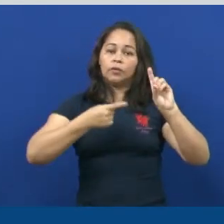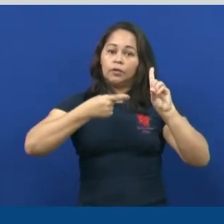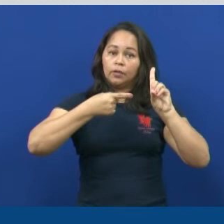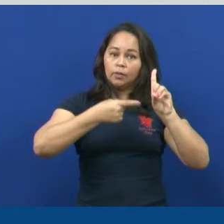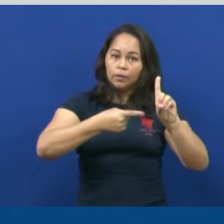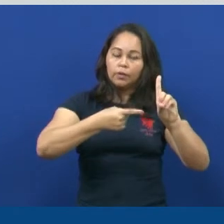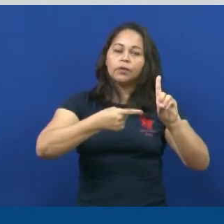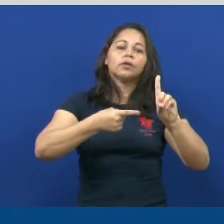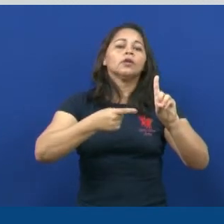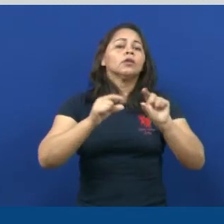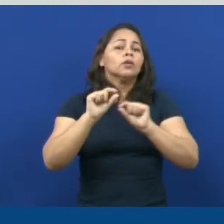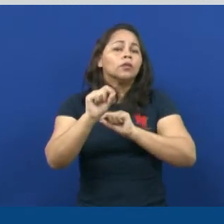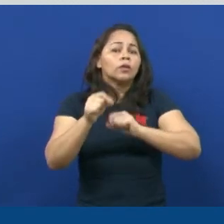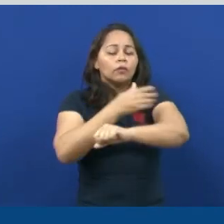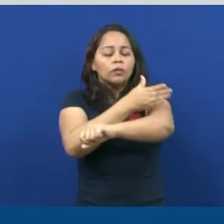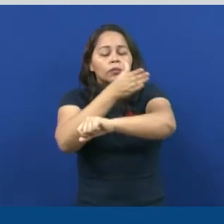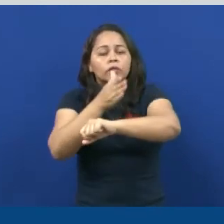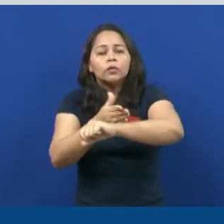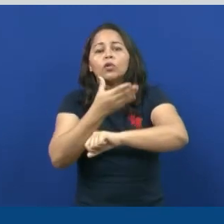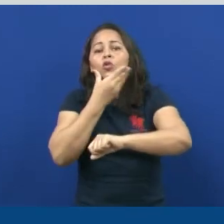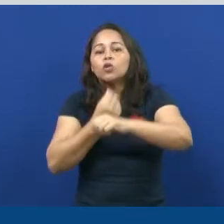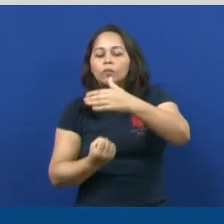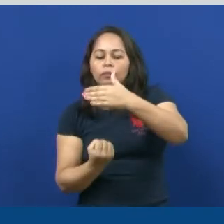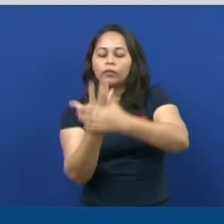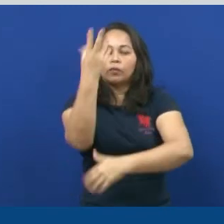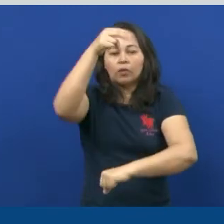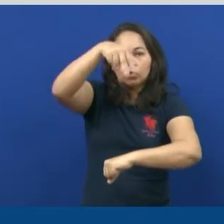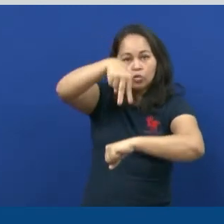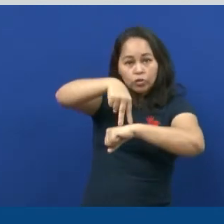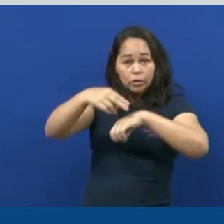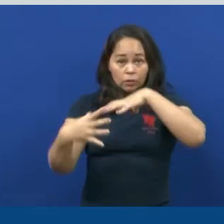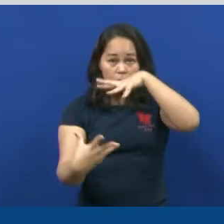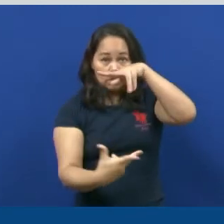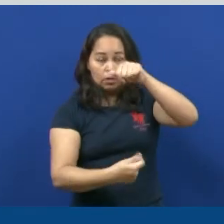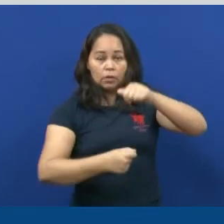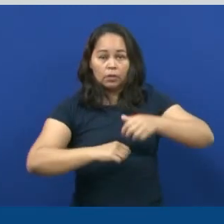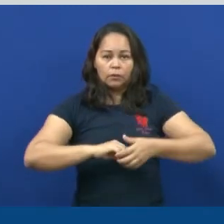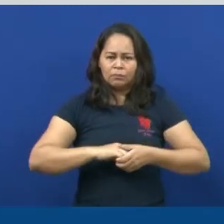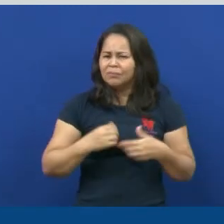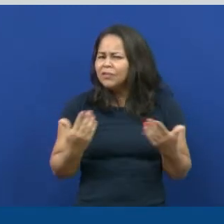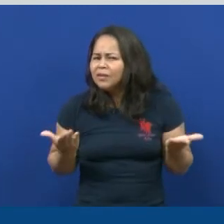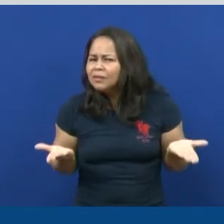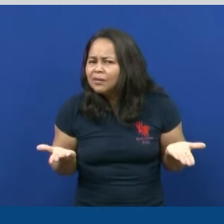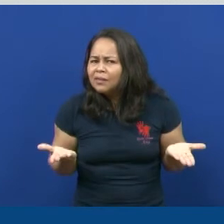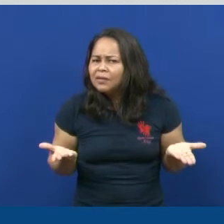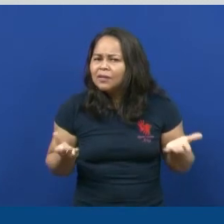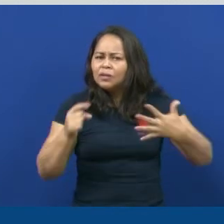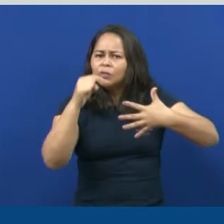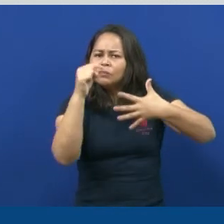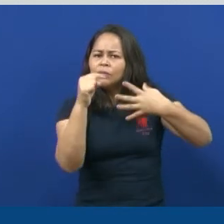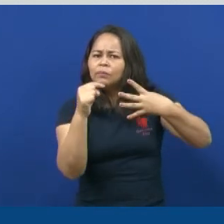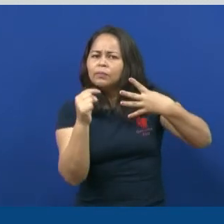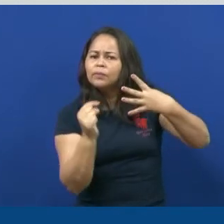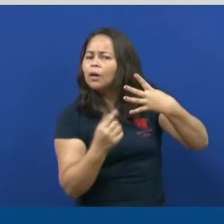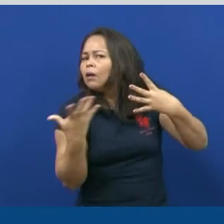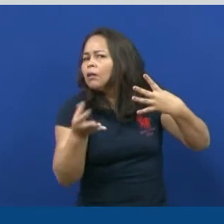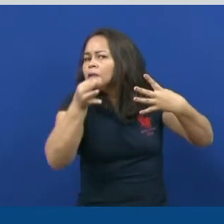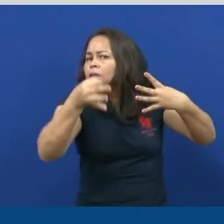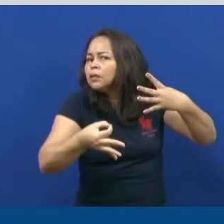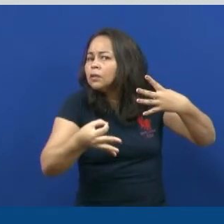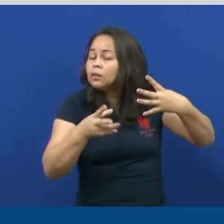período onde os primeiros hominídeos apareceram na Terra? E aí? Qual seria a questão correta?